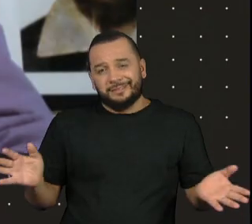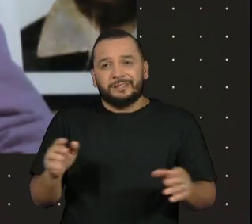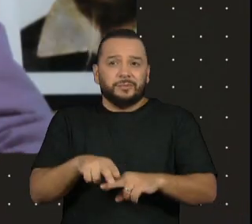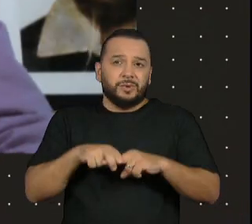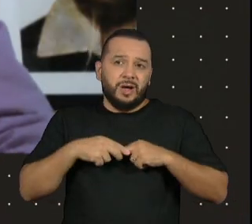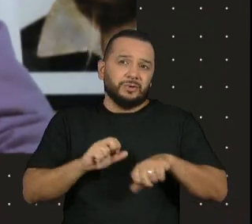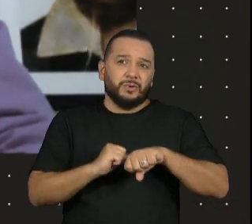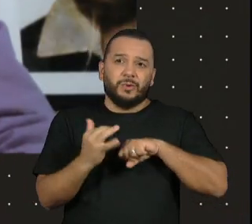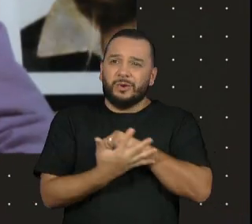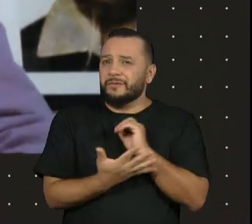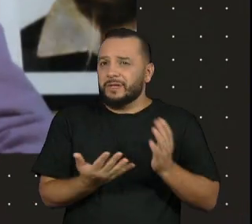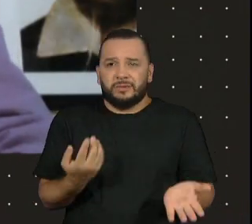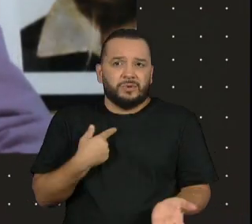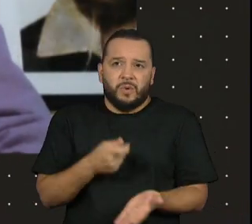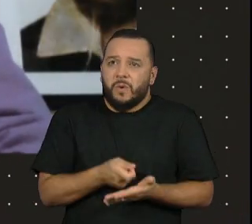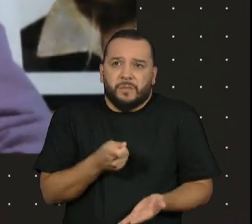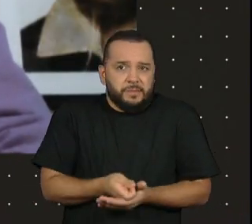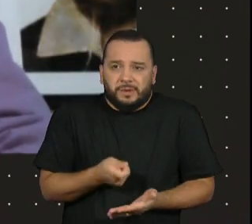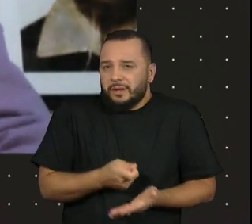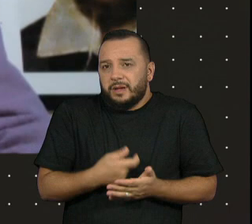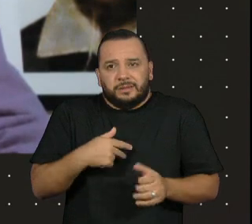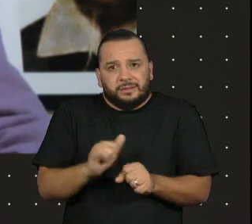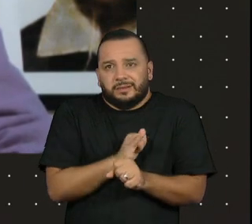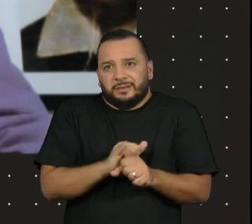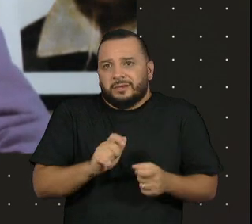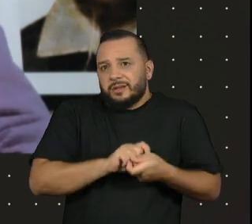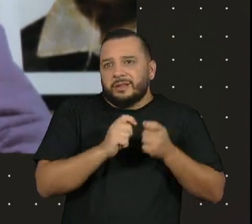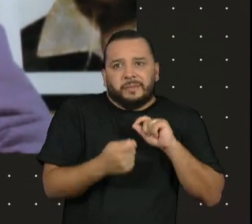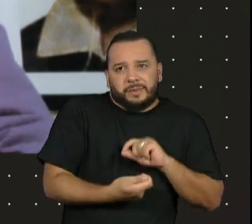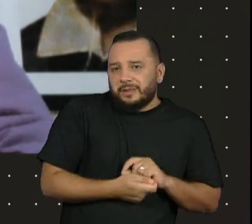forçou a gente a criar uma outra linguagem